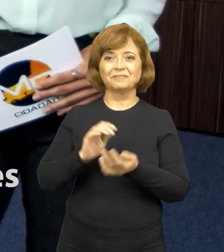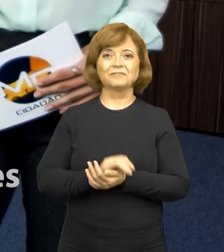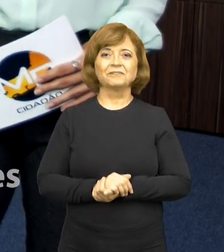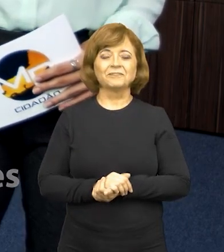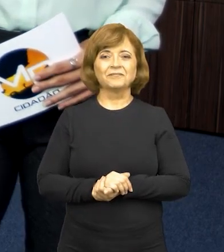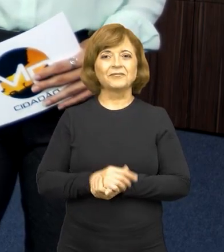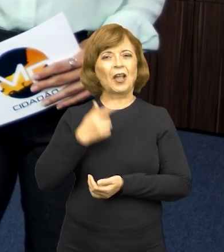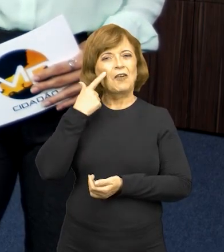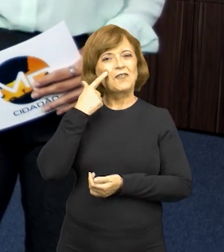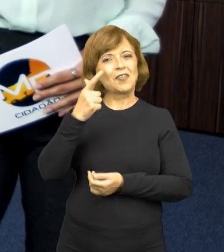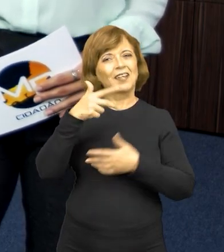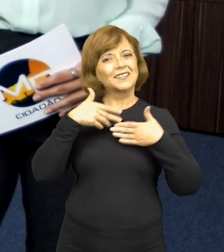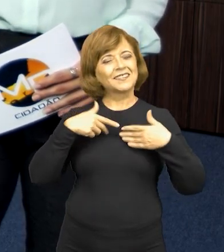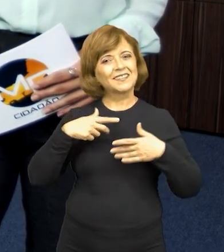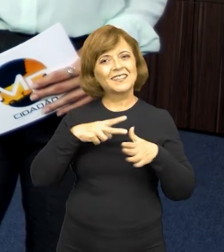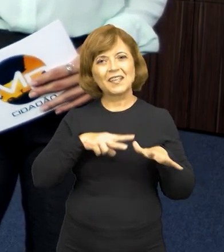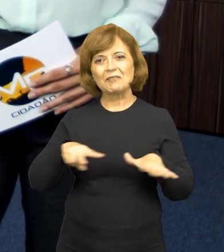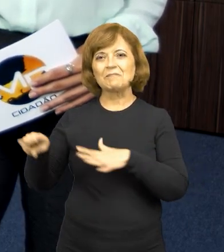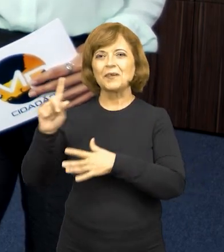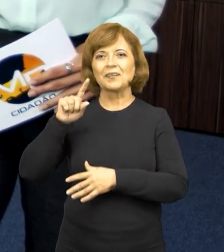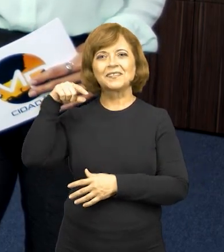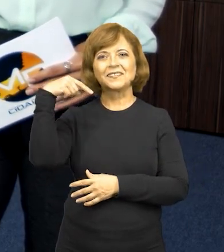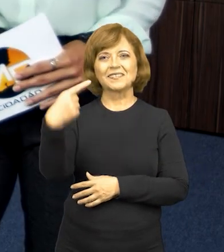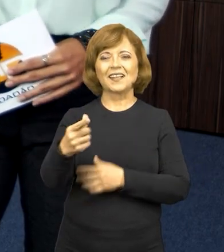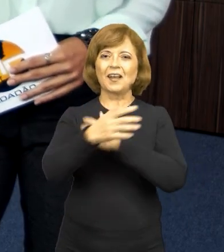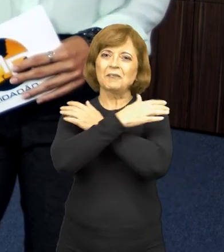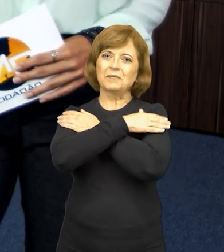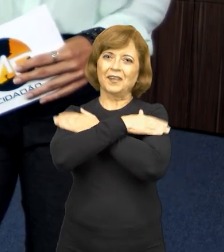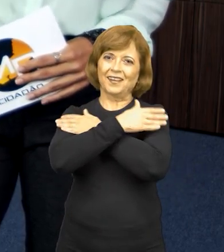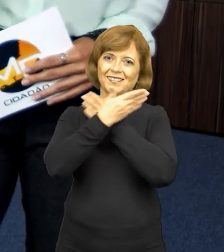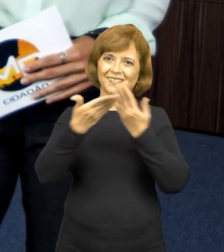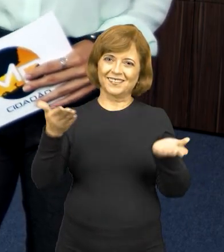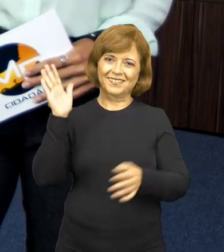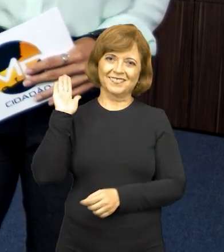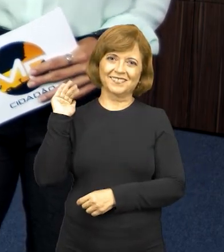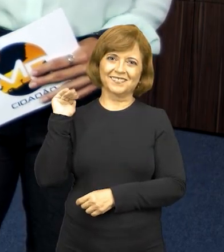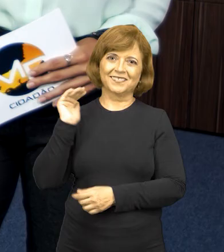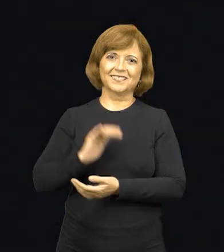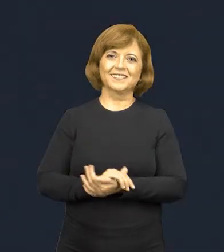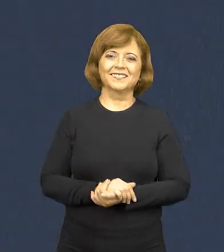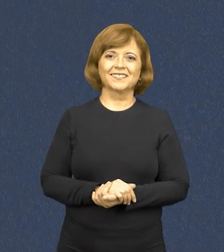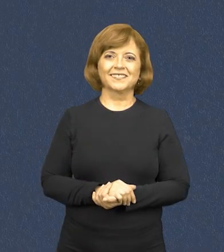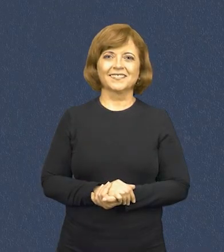iTunes. Nos vemos na semana que vem. Um forte abraço e até mais!